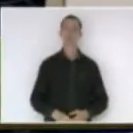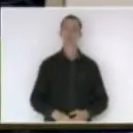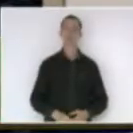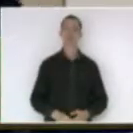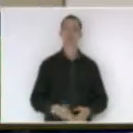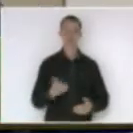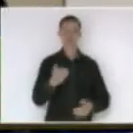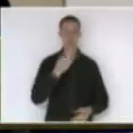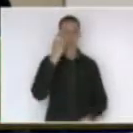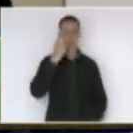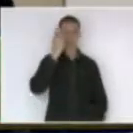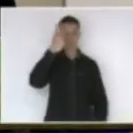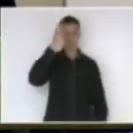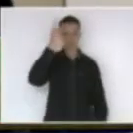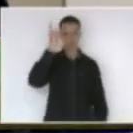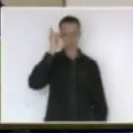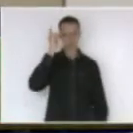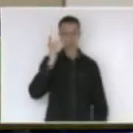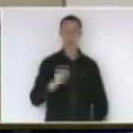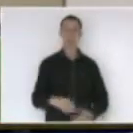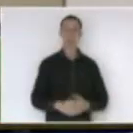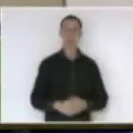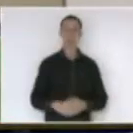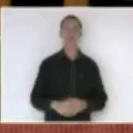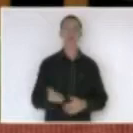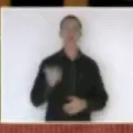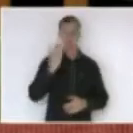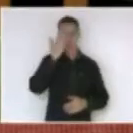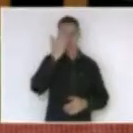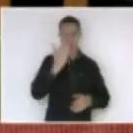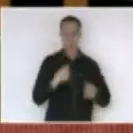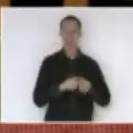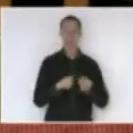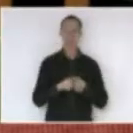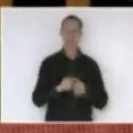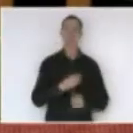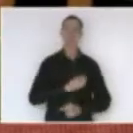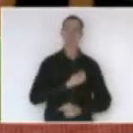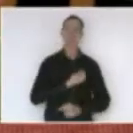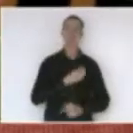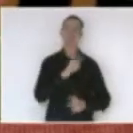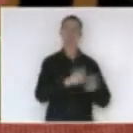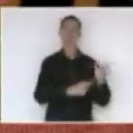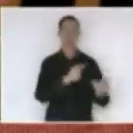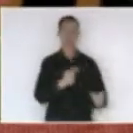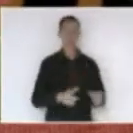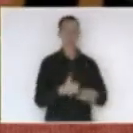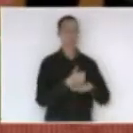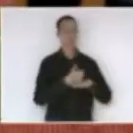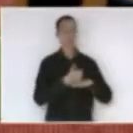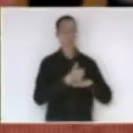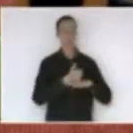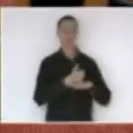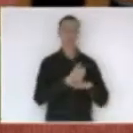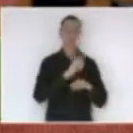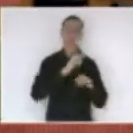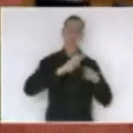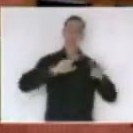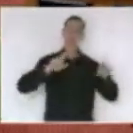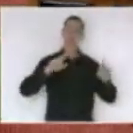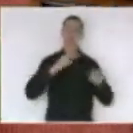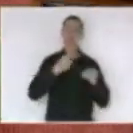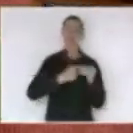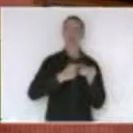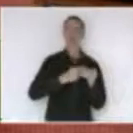Patrício Desto. Presidente, quero agradecer a presença também dos podólogos que estão aqui, muitos deles de várias cidades. vejo ali o pessoal de